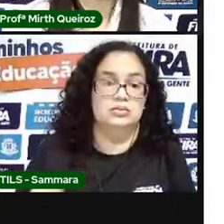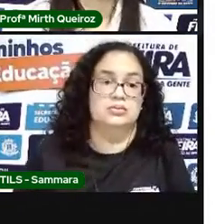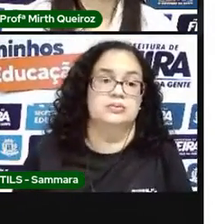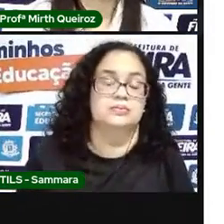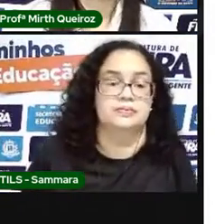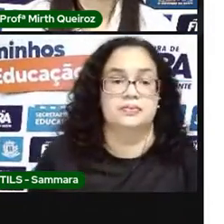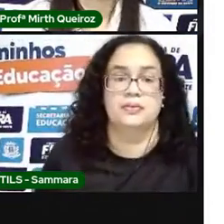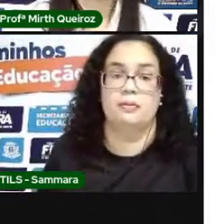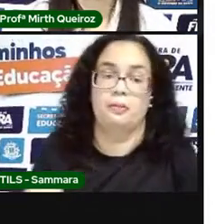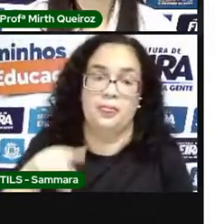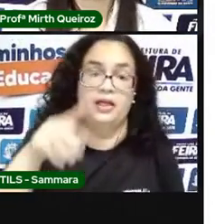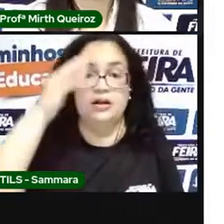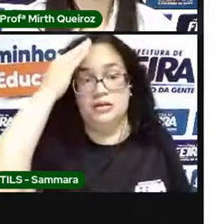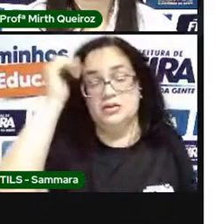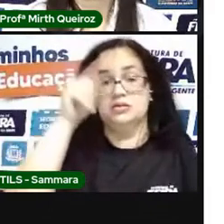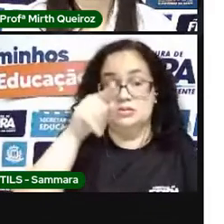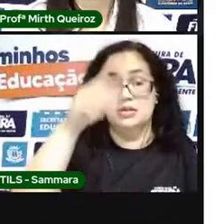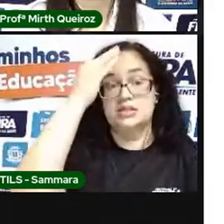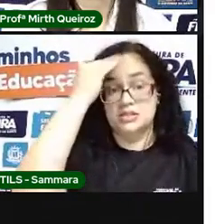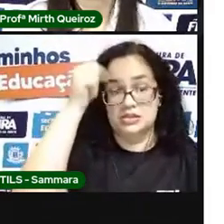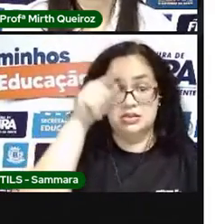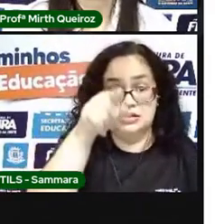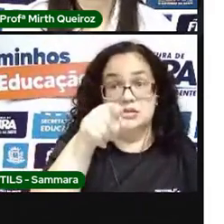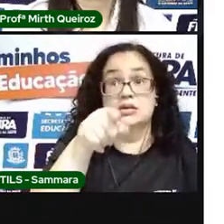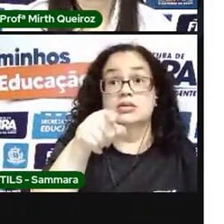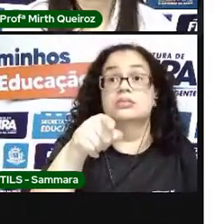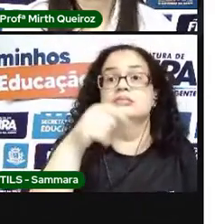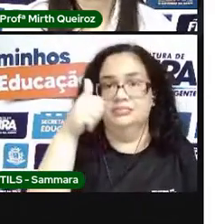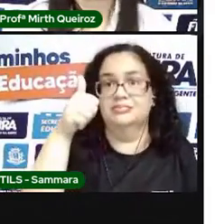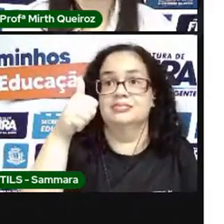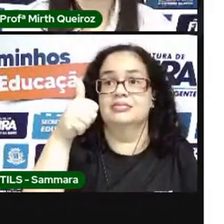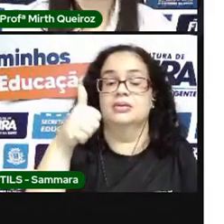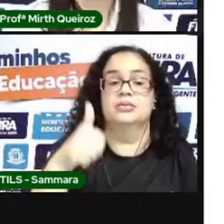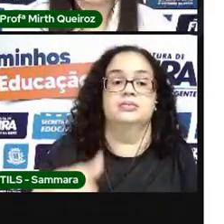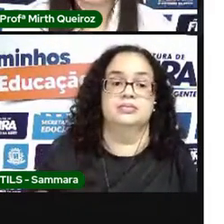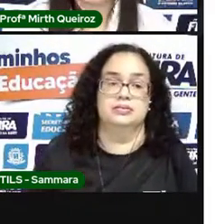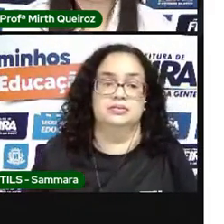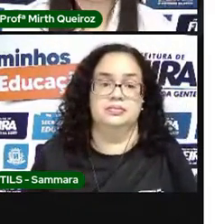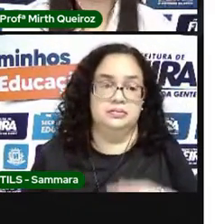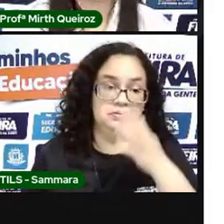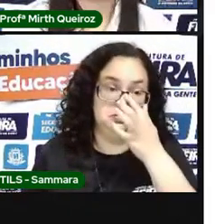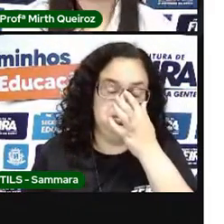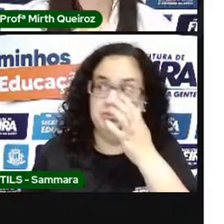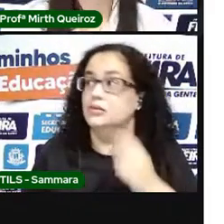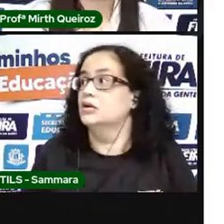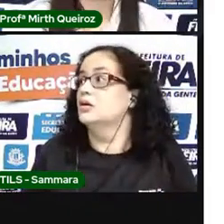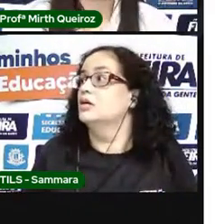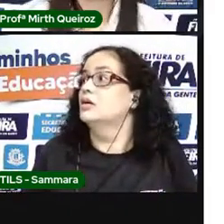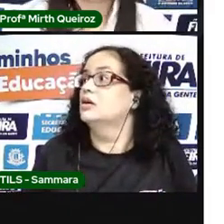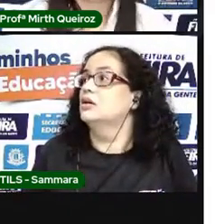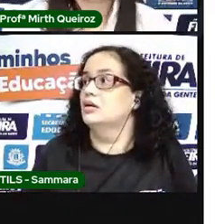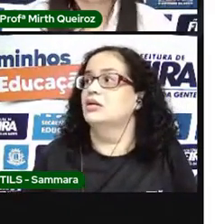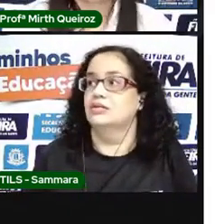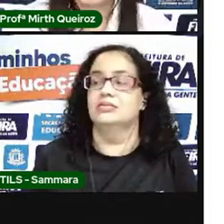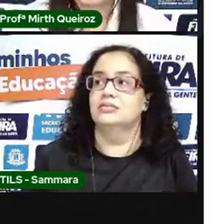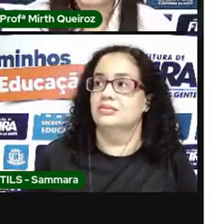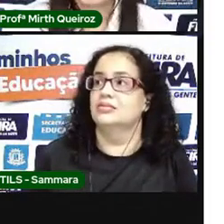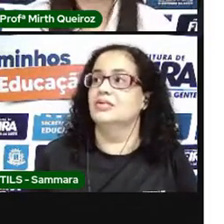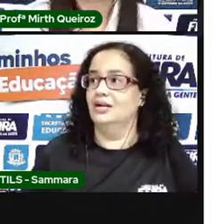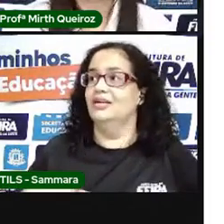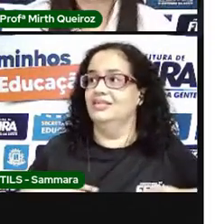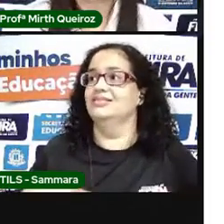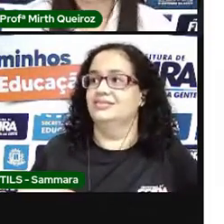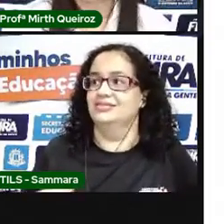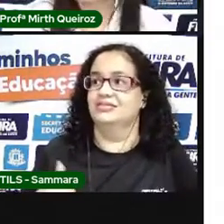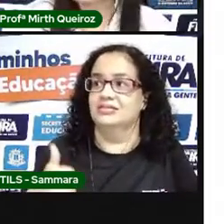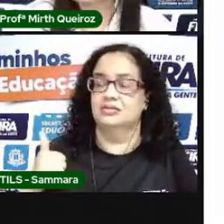Aqui estão as referências, né? Onde a gente pegou algumas informações para essa aula. A nossa aula, ela vai ficando por aqui,